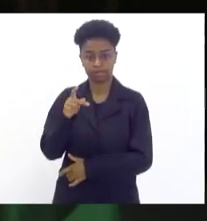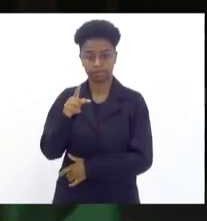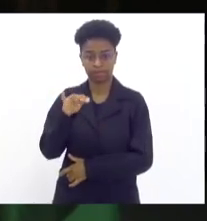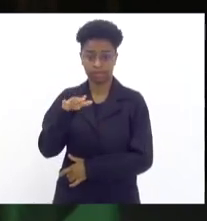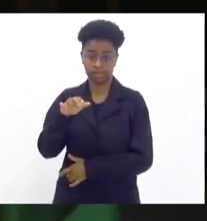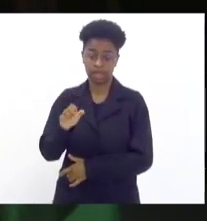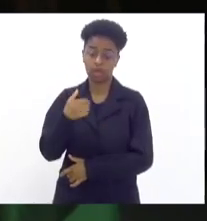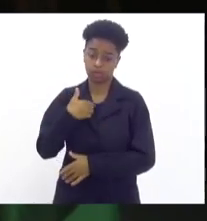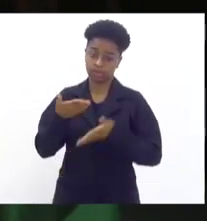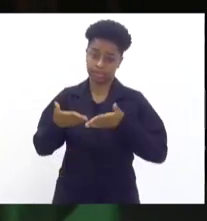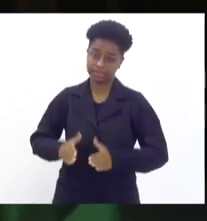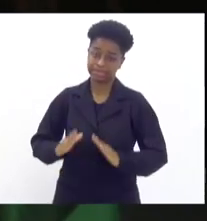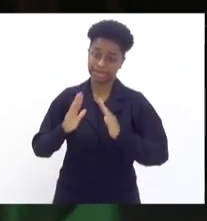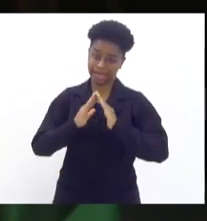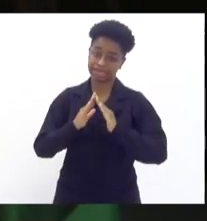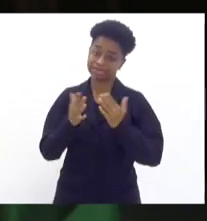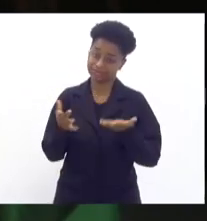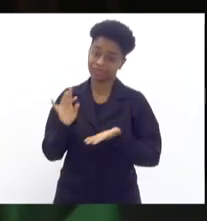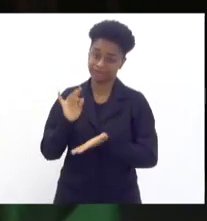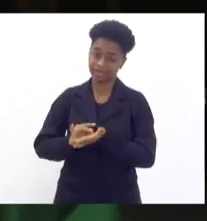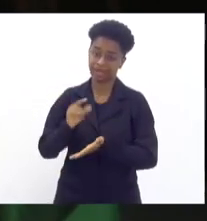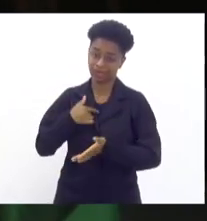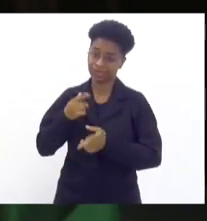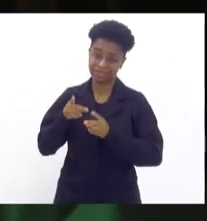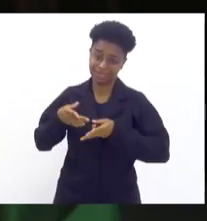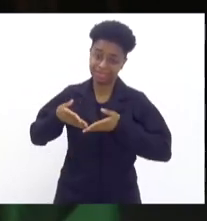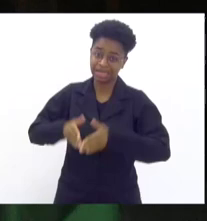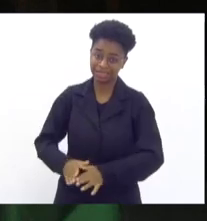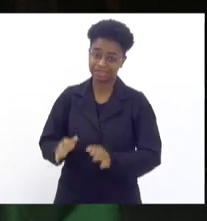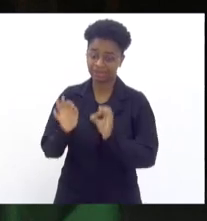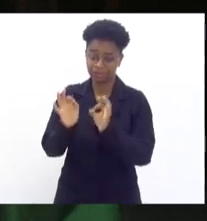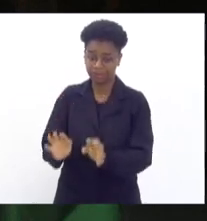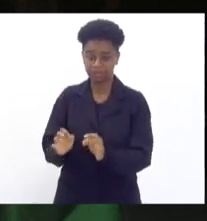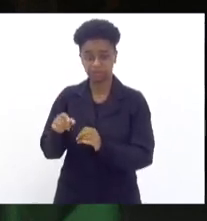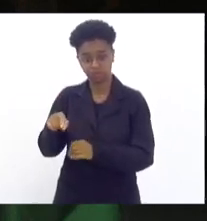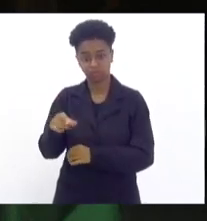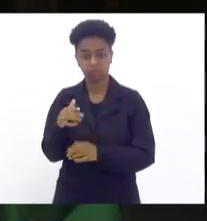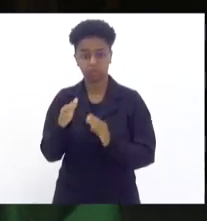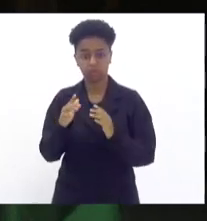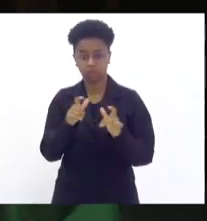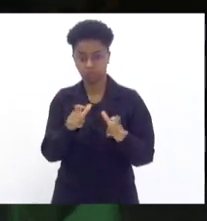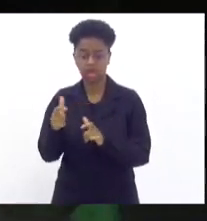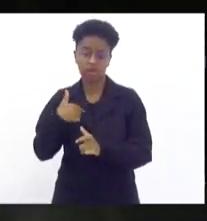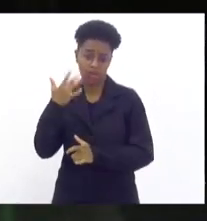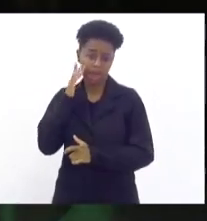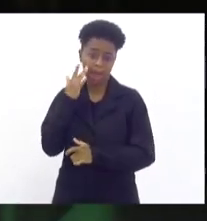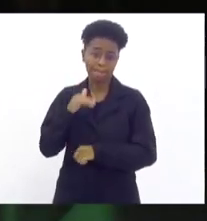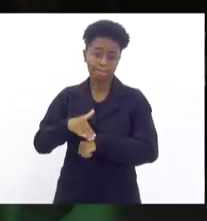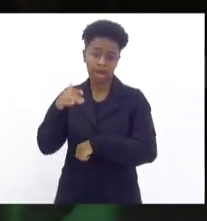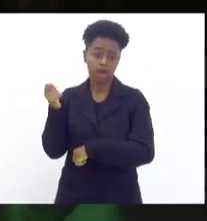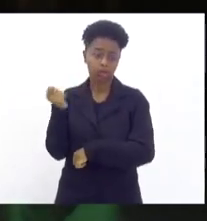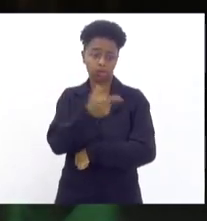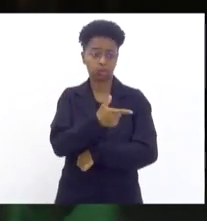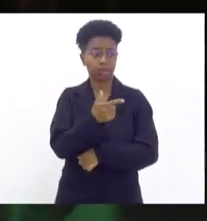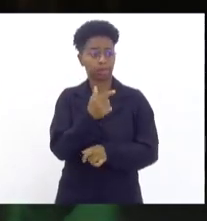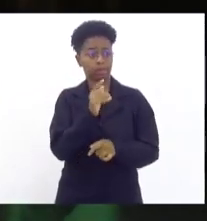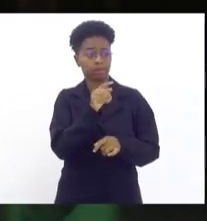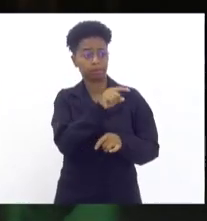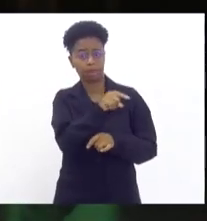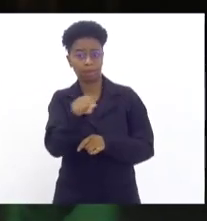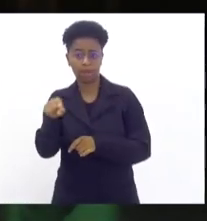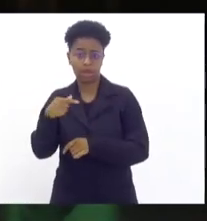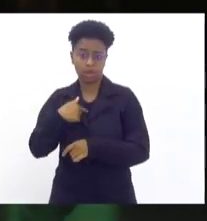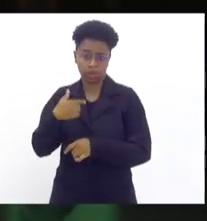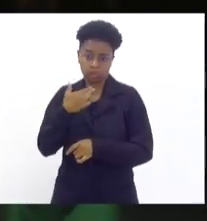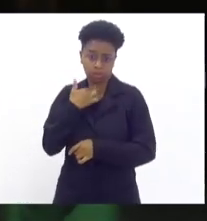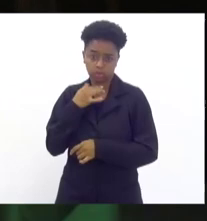casa, então, eu sou nascida em Braz de Pina mesmo, e eu acho que, mais que todos os senhores presentes aqui, eu não deveria ter só